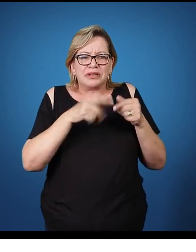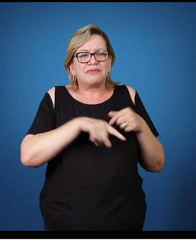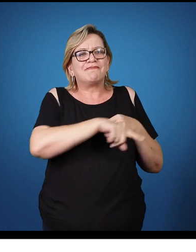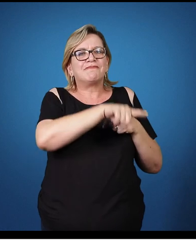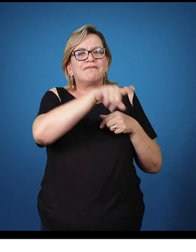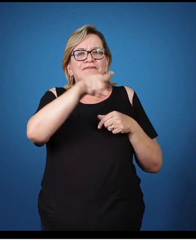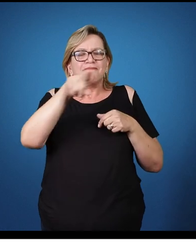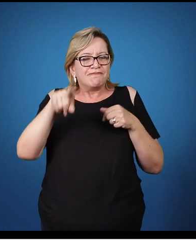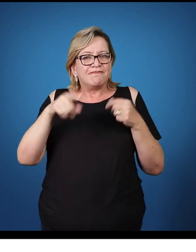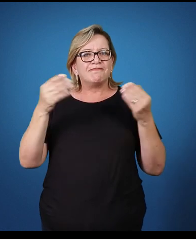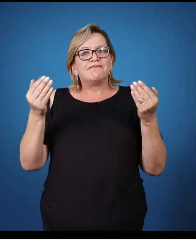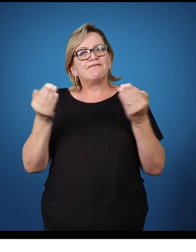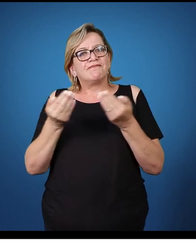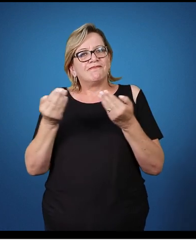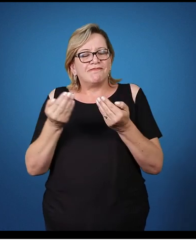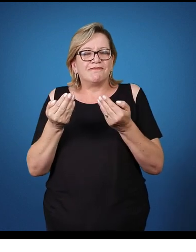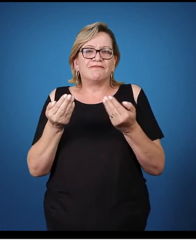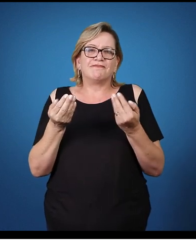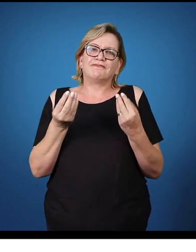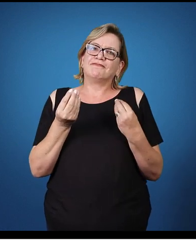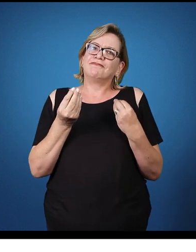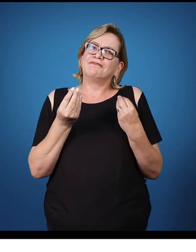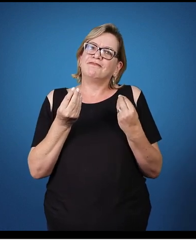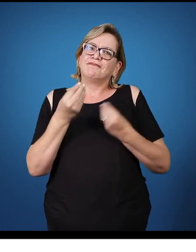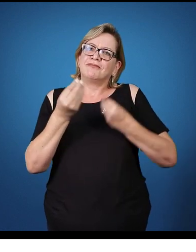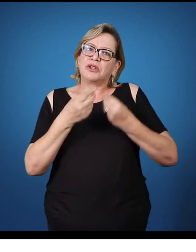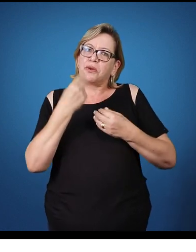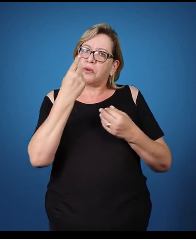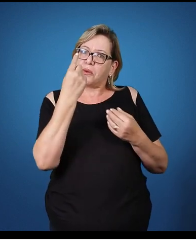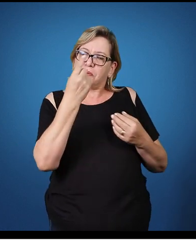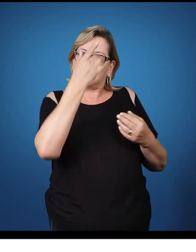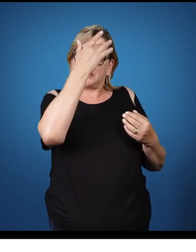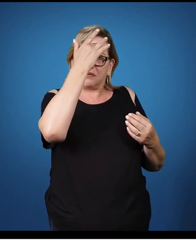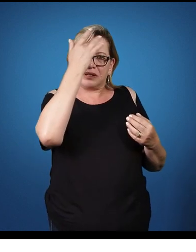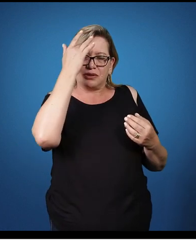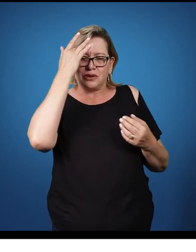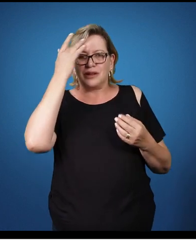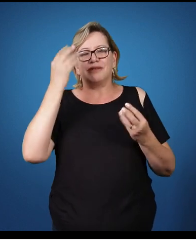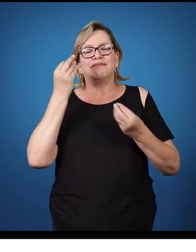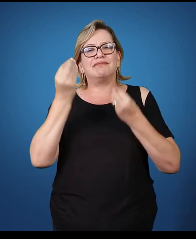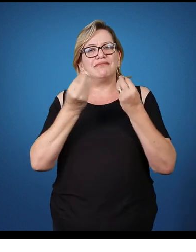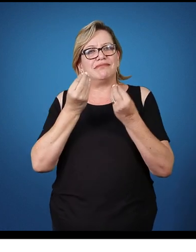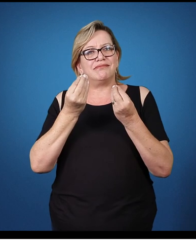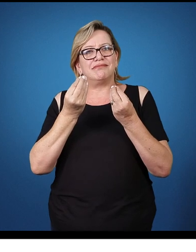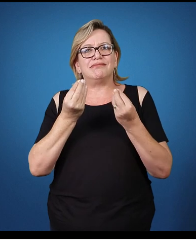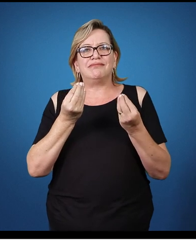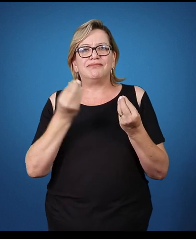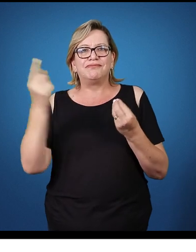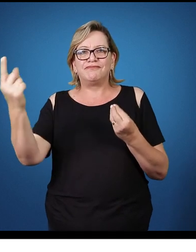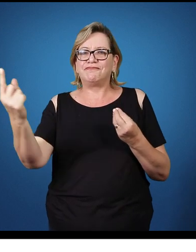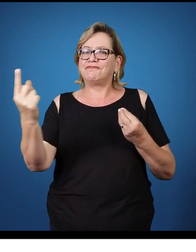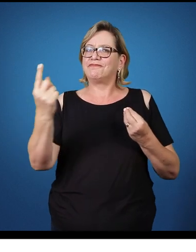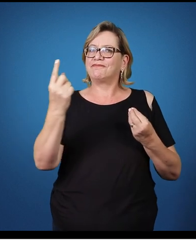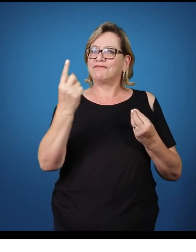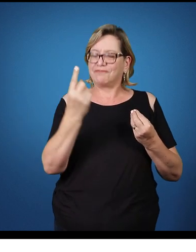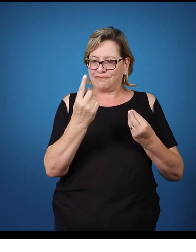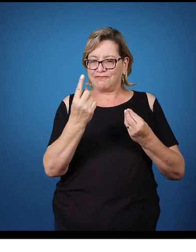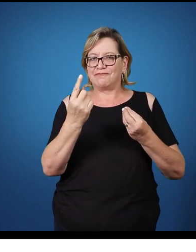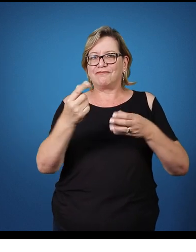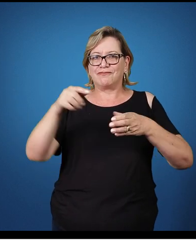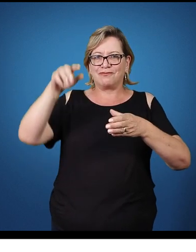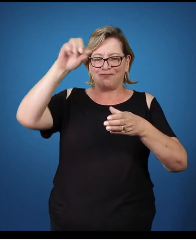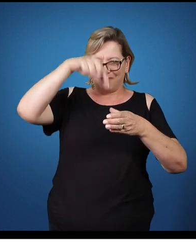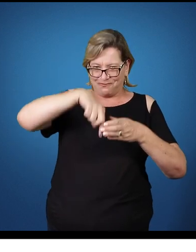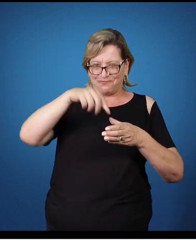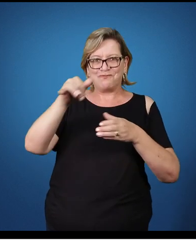vocês agora que uma pessoa, por vez, venha ao centro